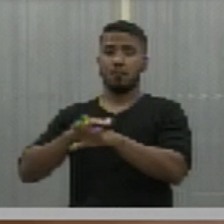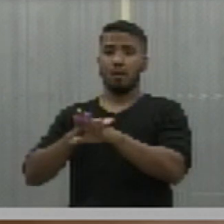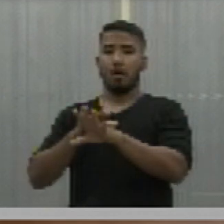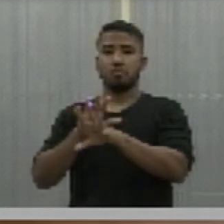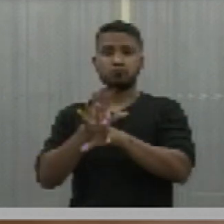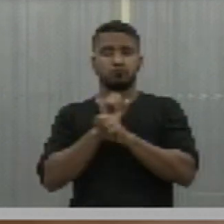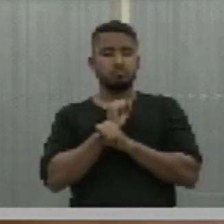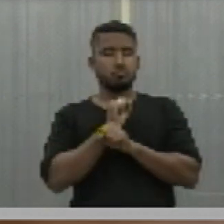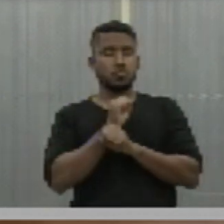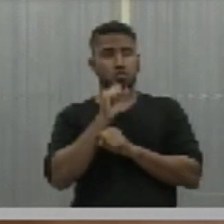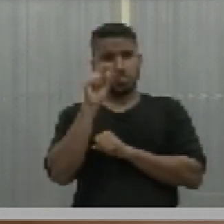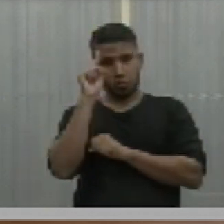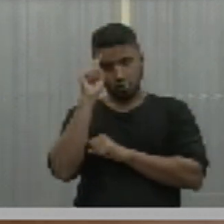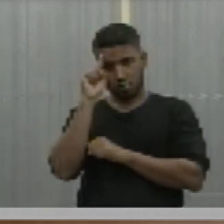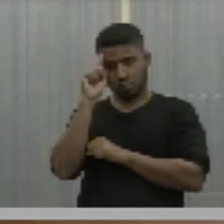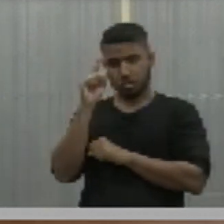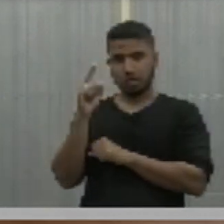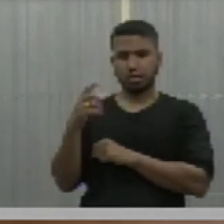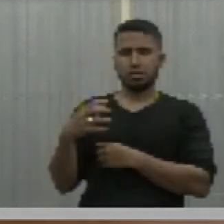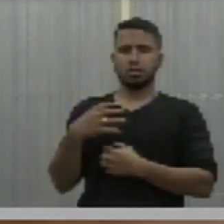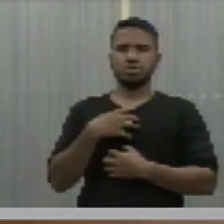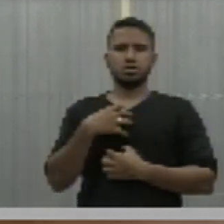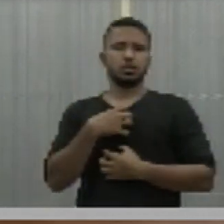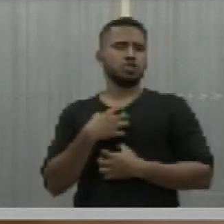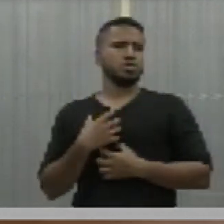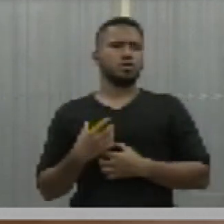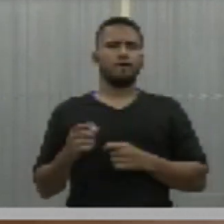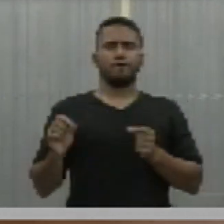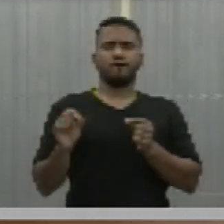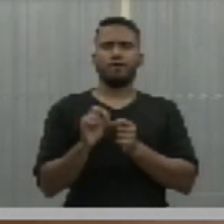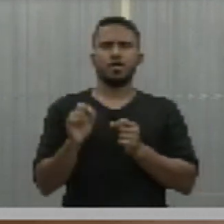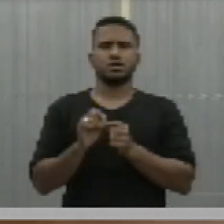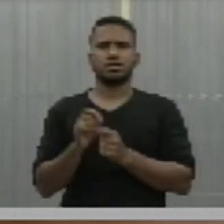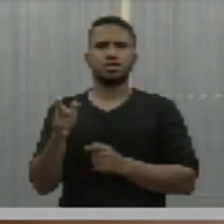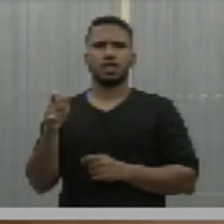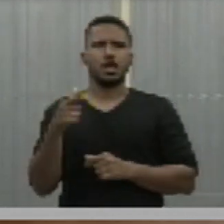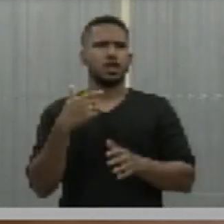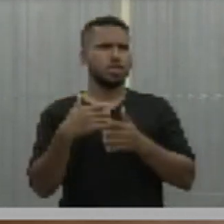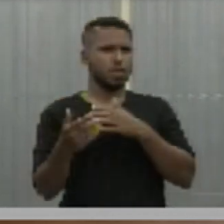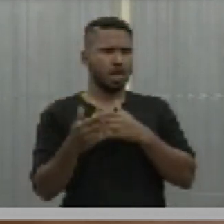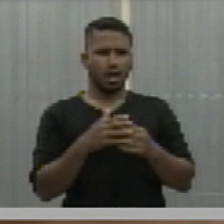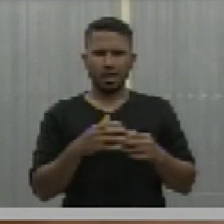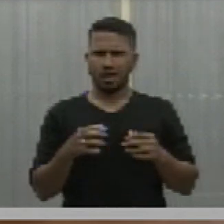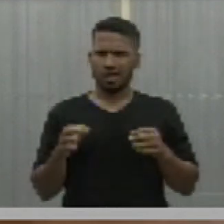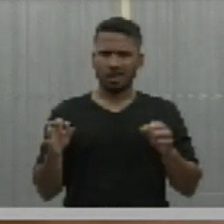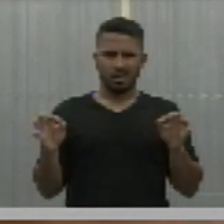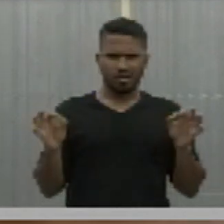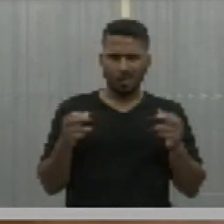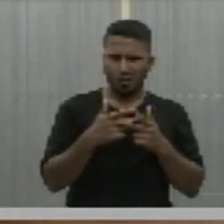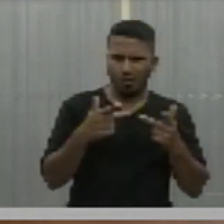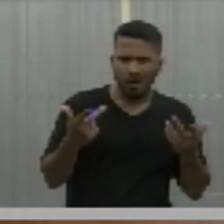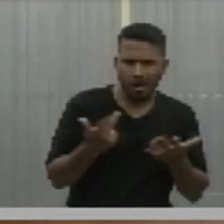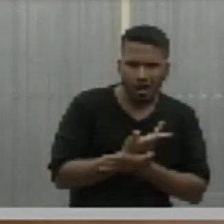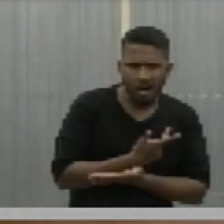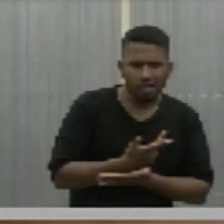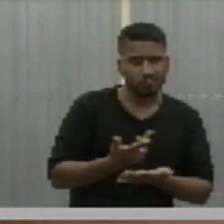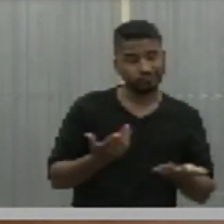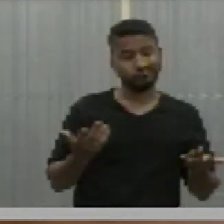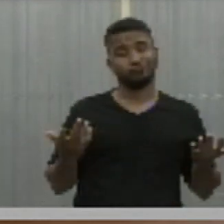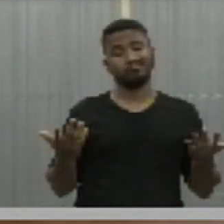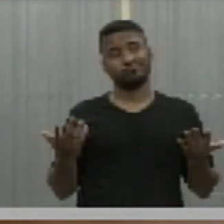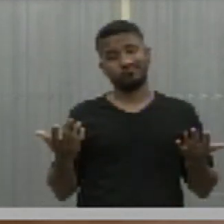os dias sem se sentir nem ou sem querer ser responsabilizada por o que elas fazem lá nos canais?